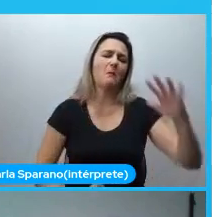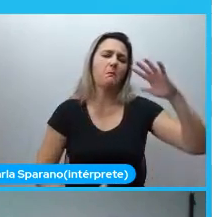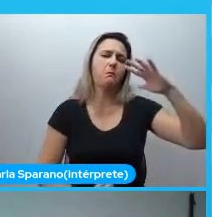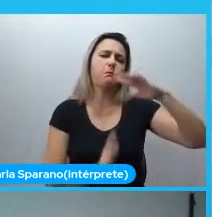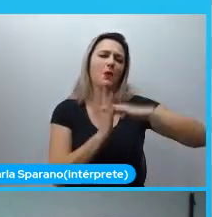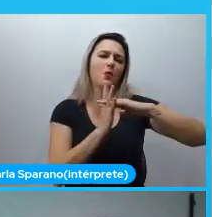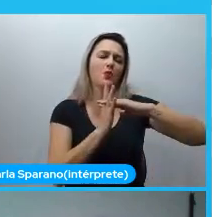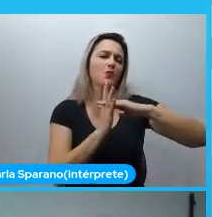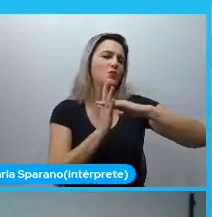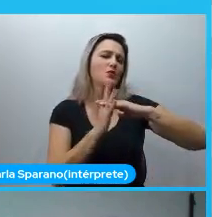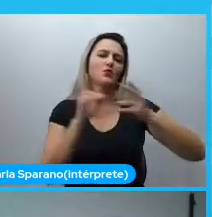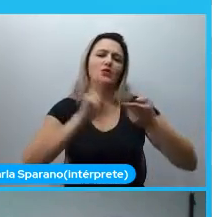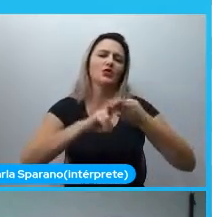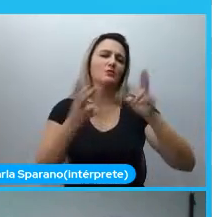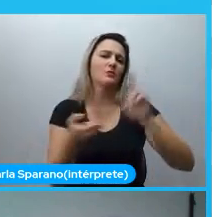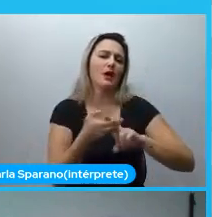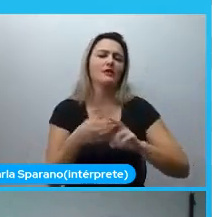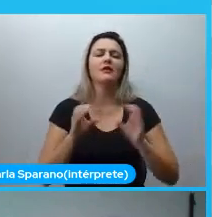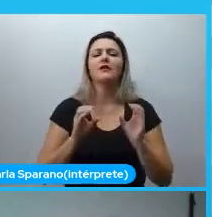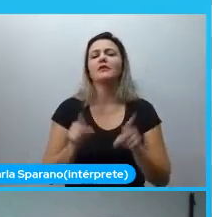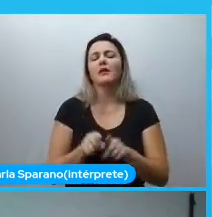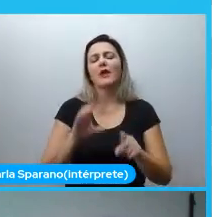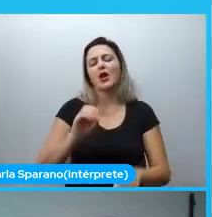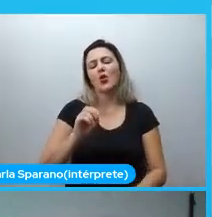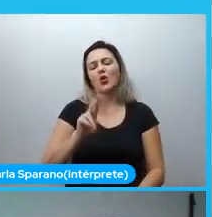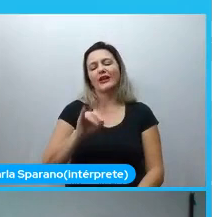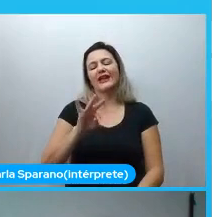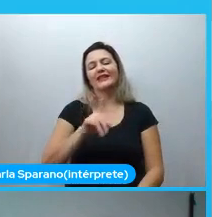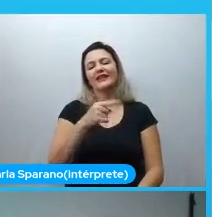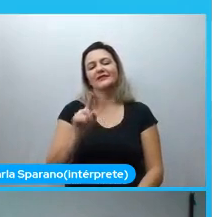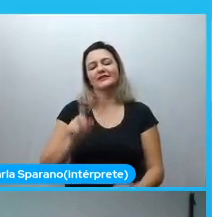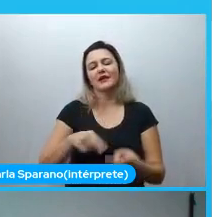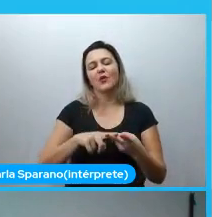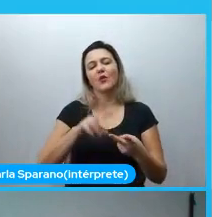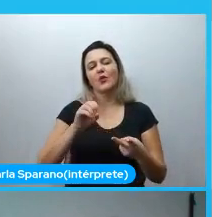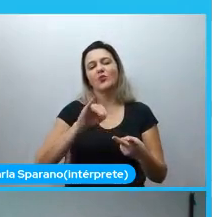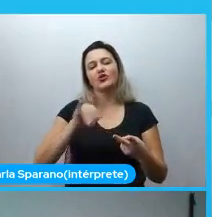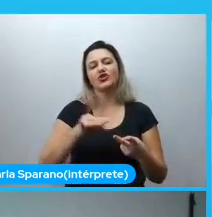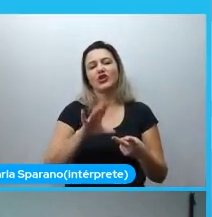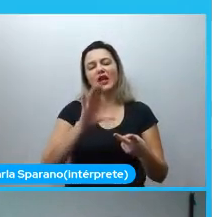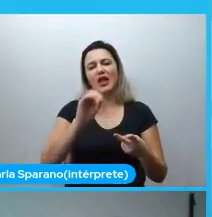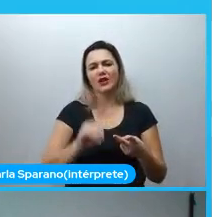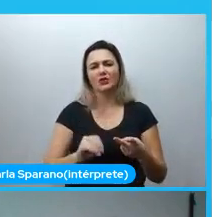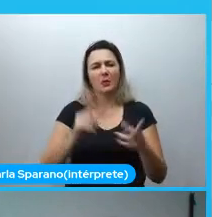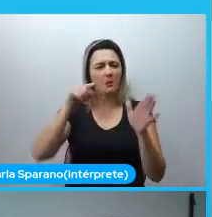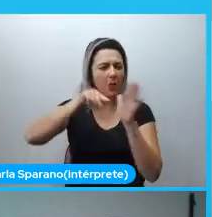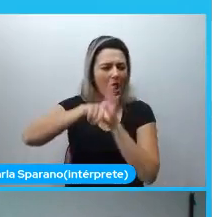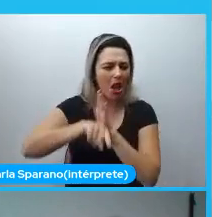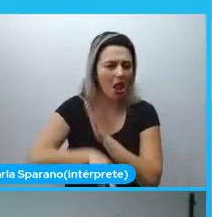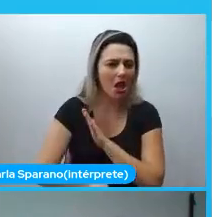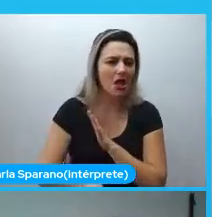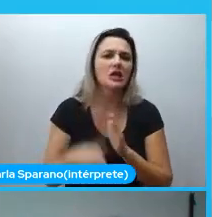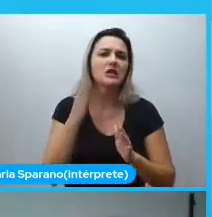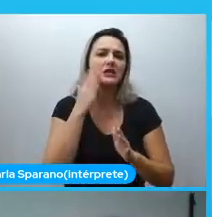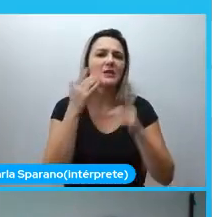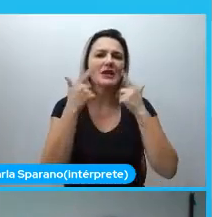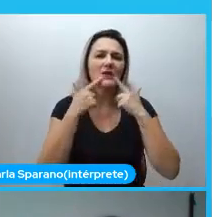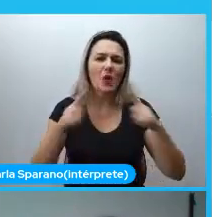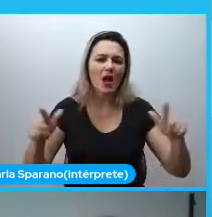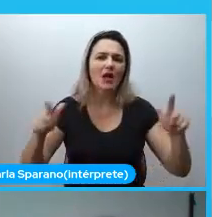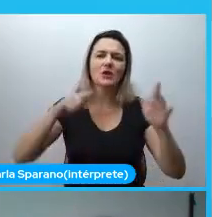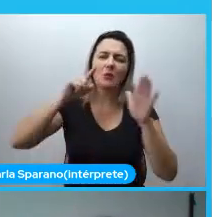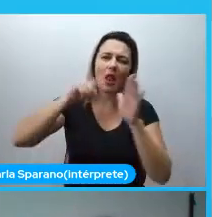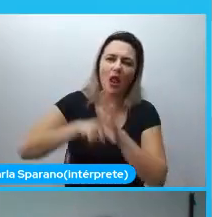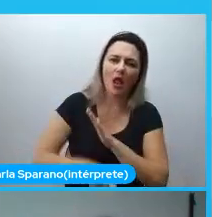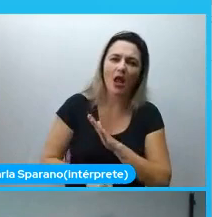a objeto a fundo, ou mesmo saber as diferenças entre linguagens, ou às vezes nem usar o banco de dados,